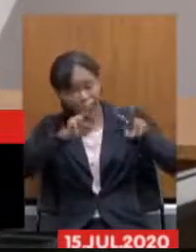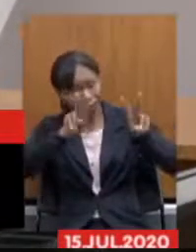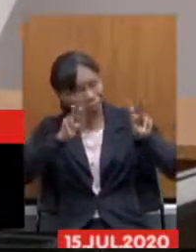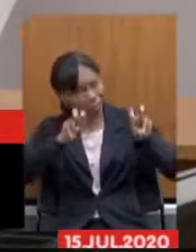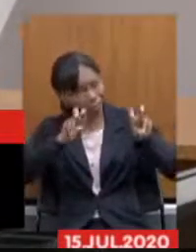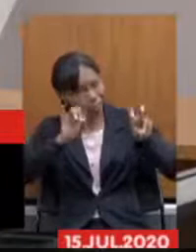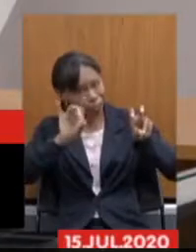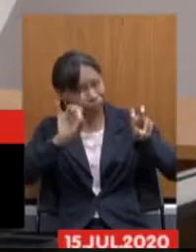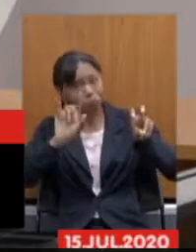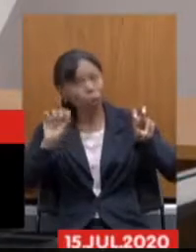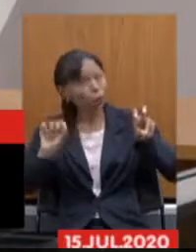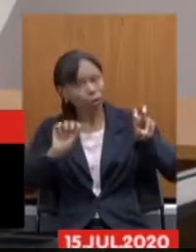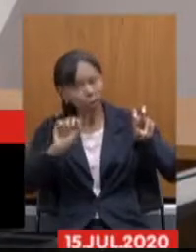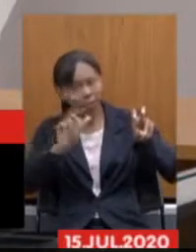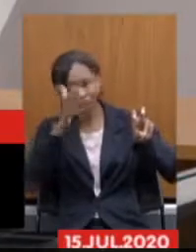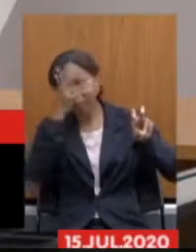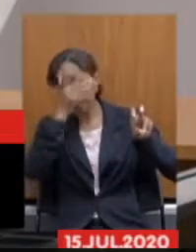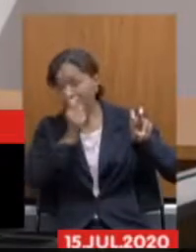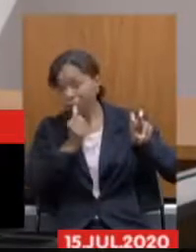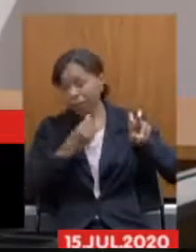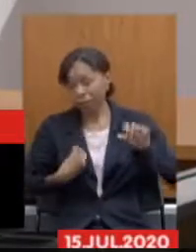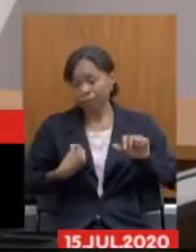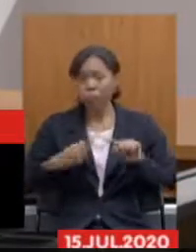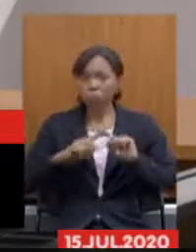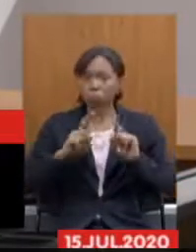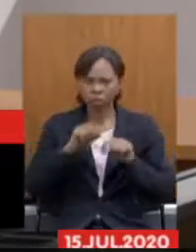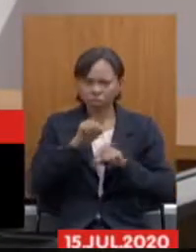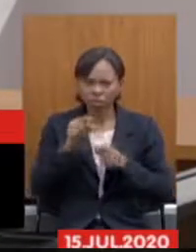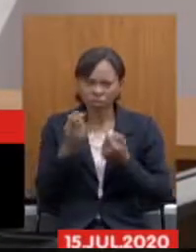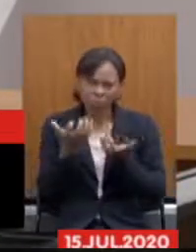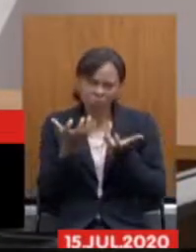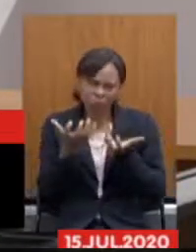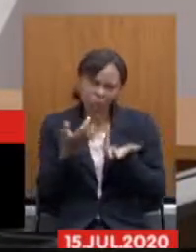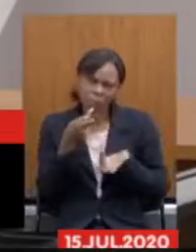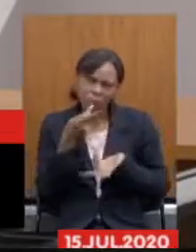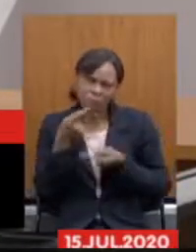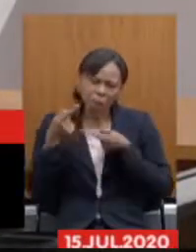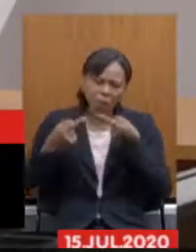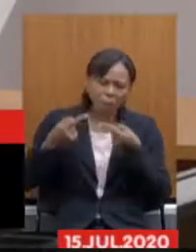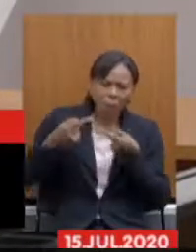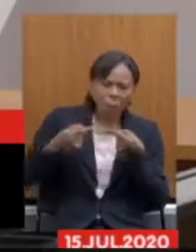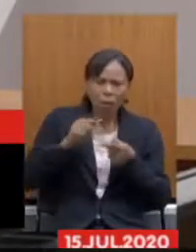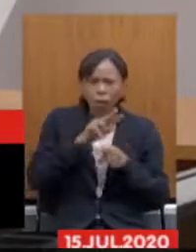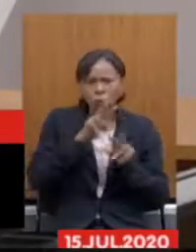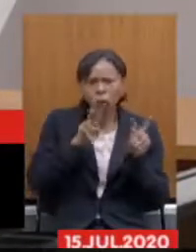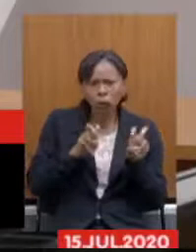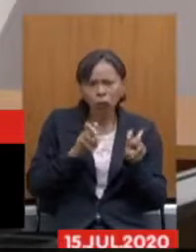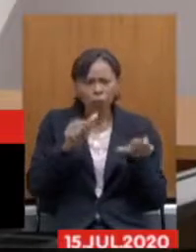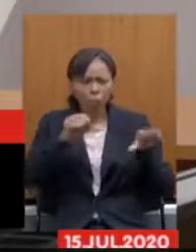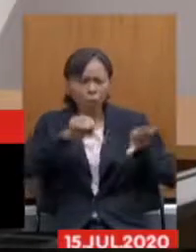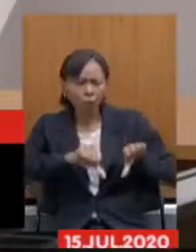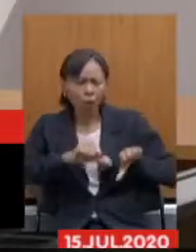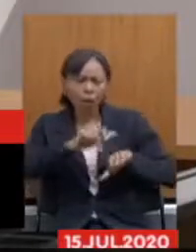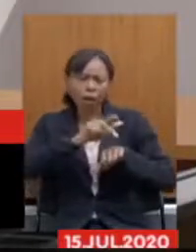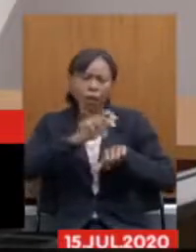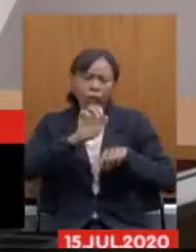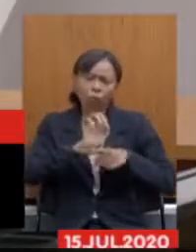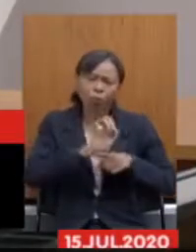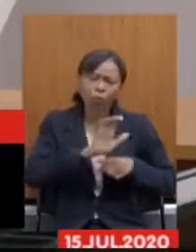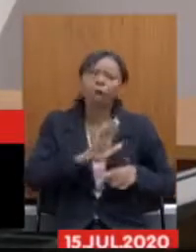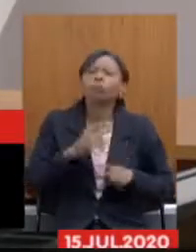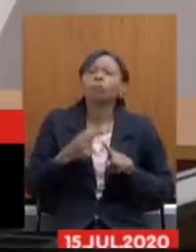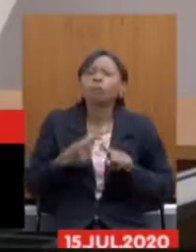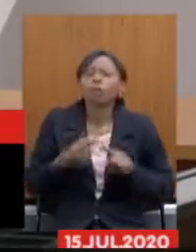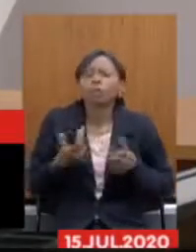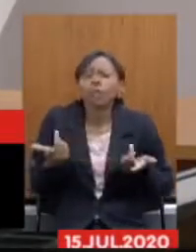salvar vidas mas já que querem debater a questão da precarização do Estado por que a gente então não faz um debate maduro